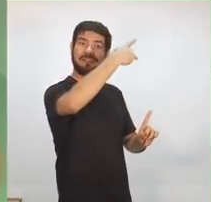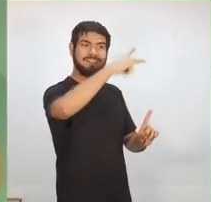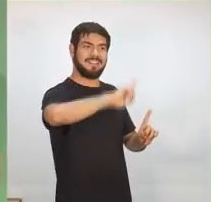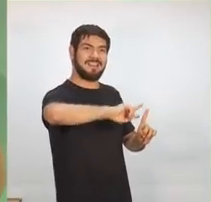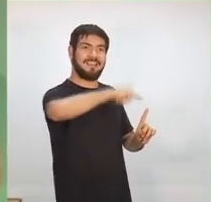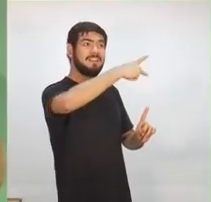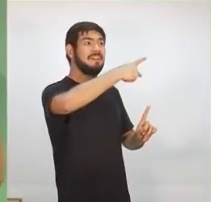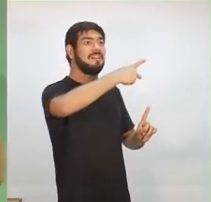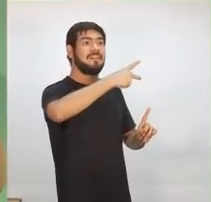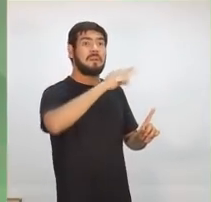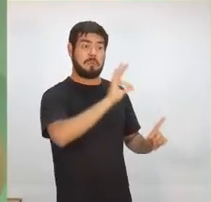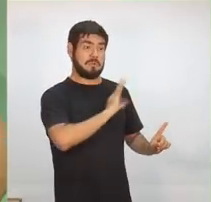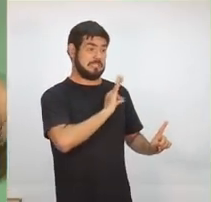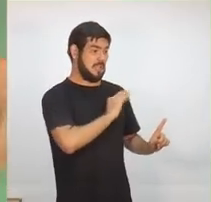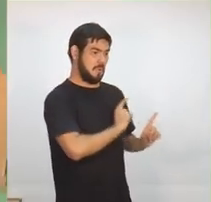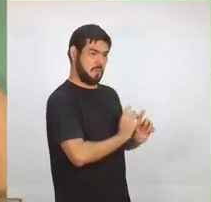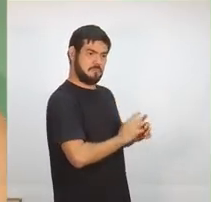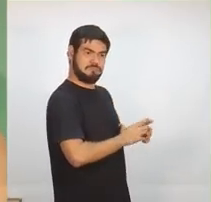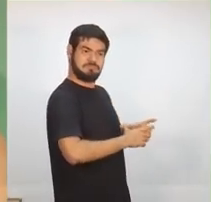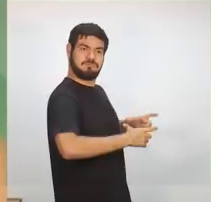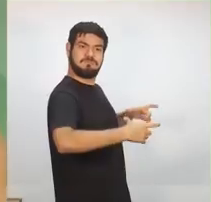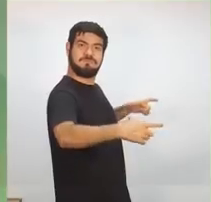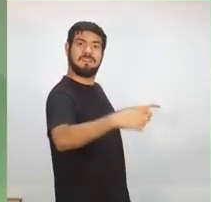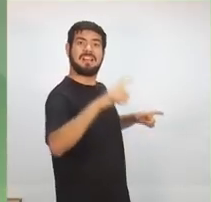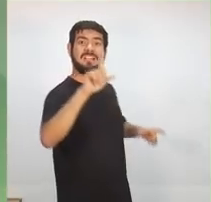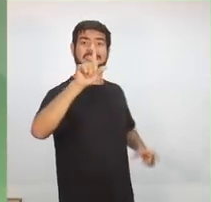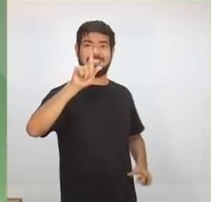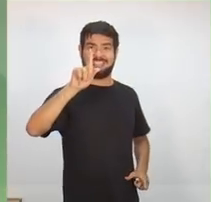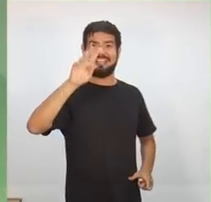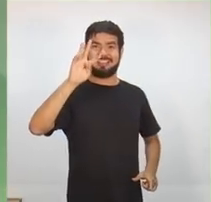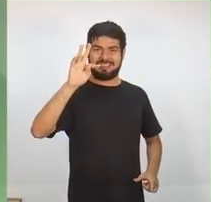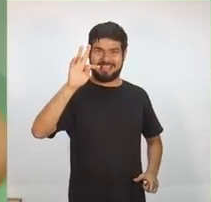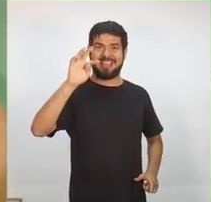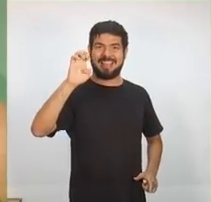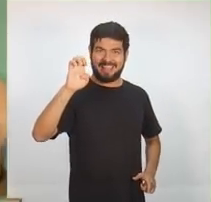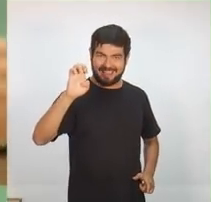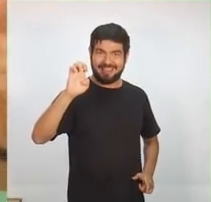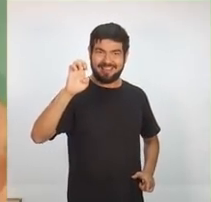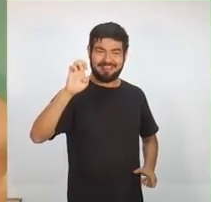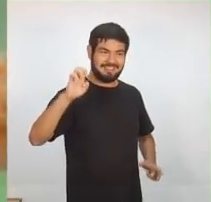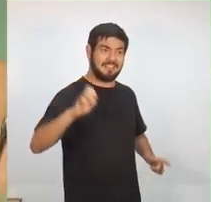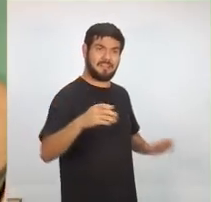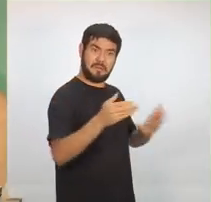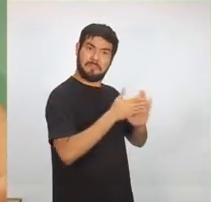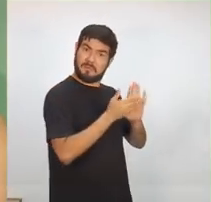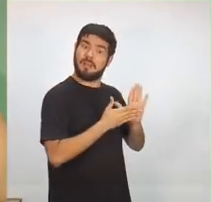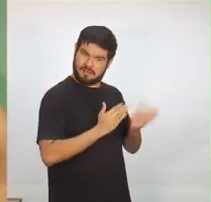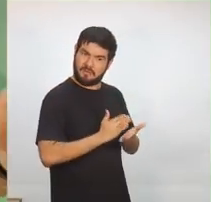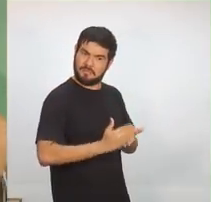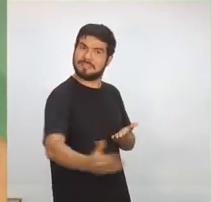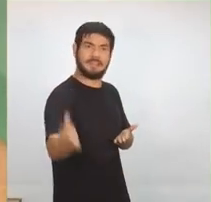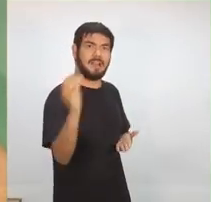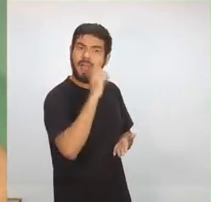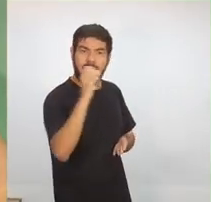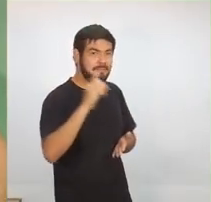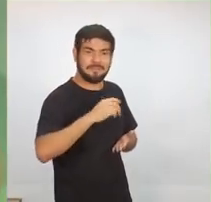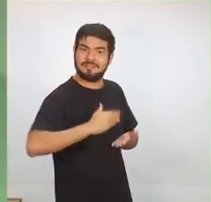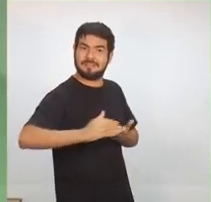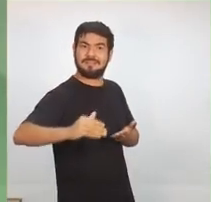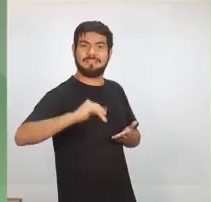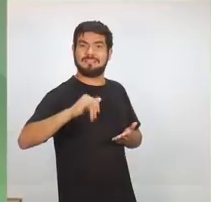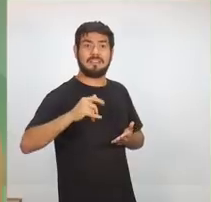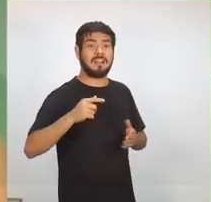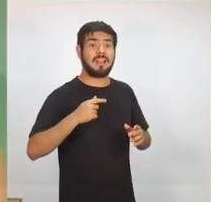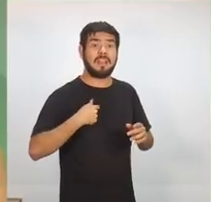aumentar o número de policiais que recebem a GTE. Essa é uma proposta que nós vamos fazer já no início da nossa gestão. Posteriormente,